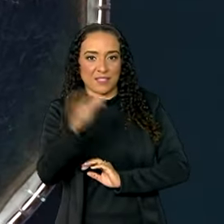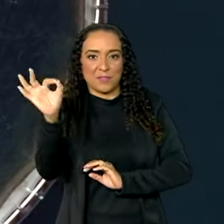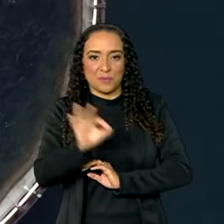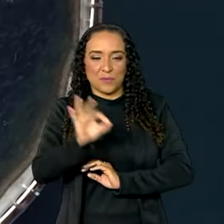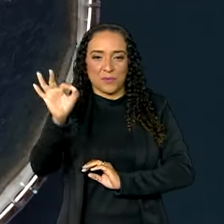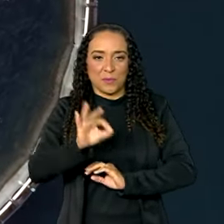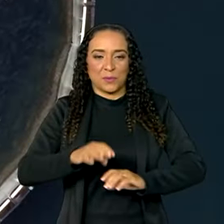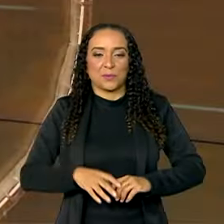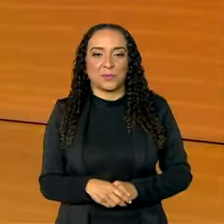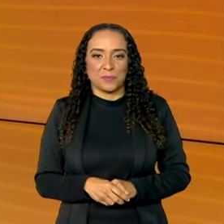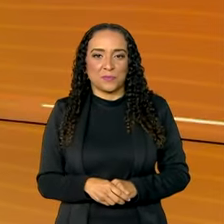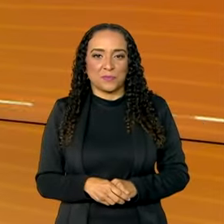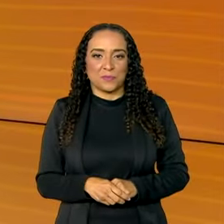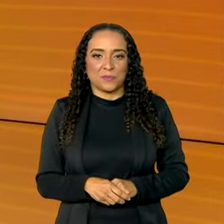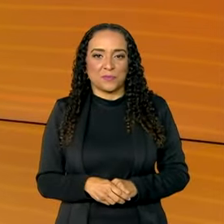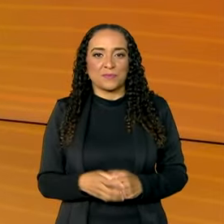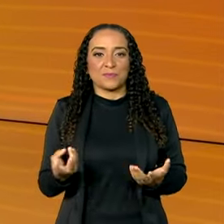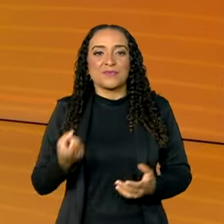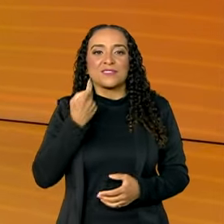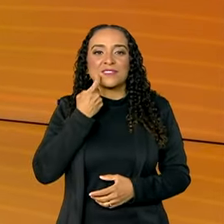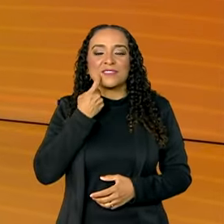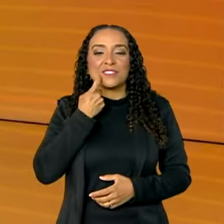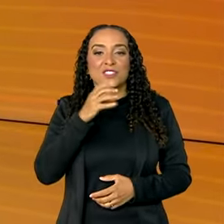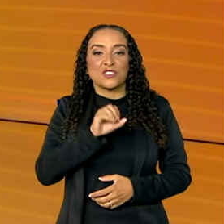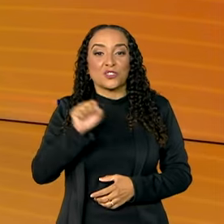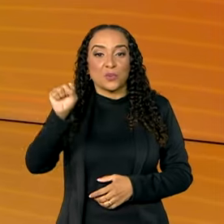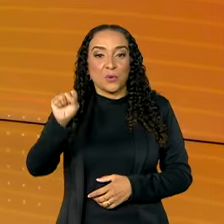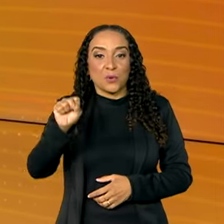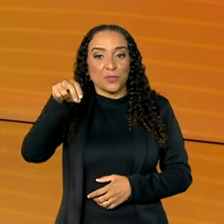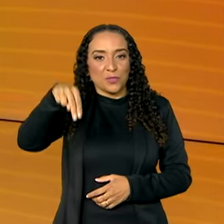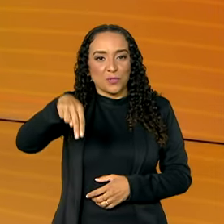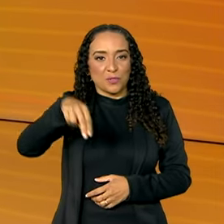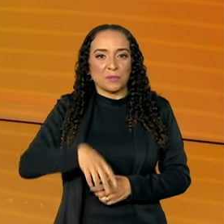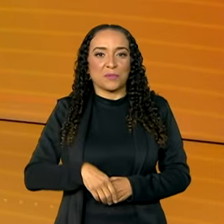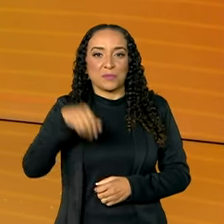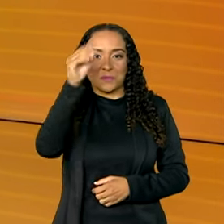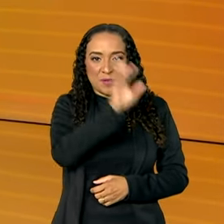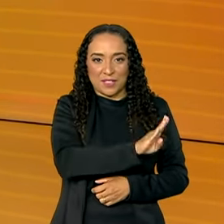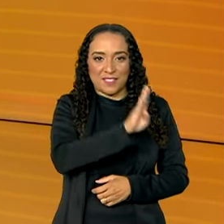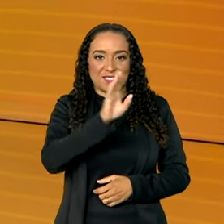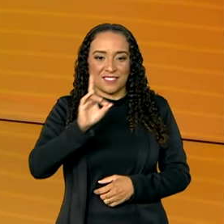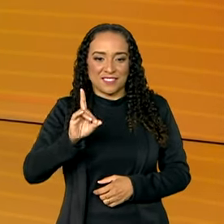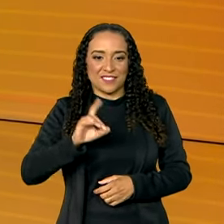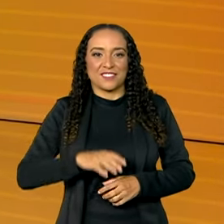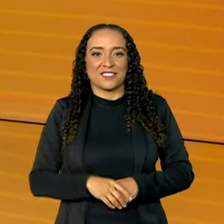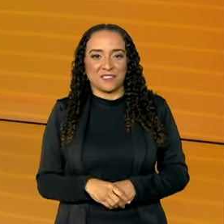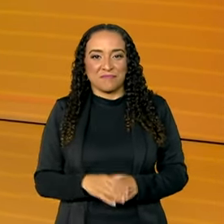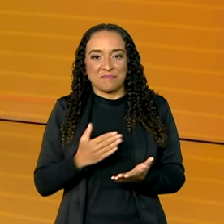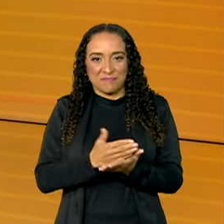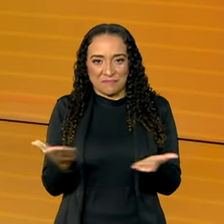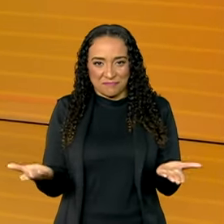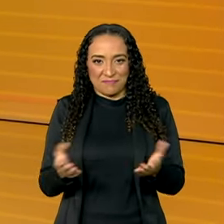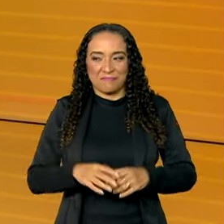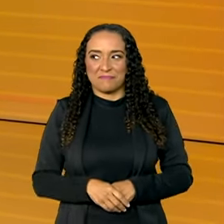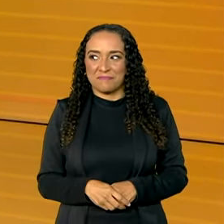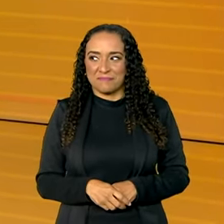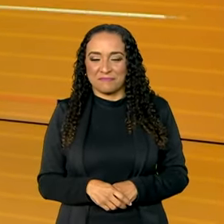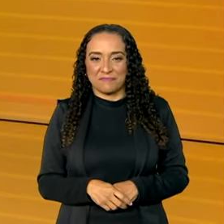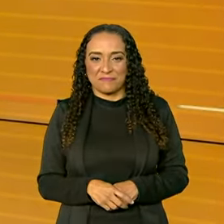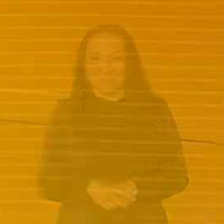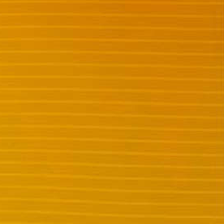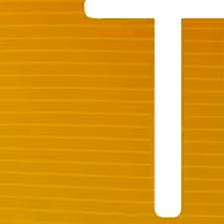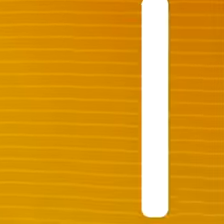17%. Hoje é sexta-feira, 8 de novembro. Vamos juntos, o Brasil em Dia começa agora.